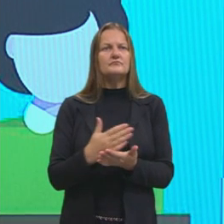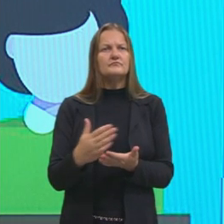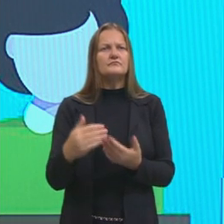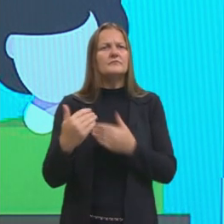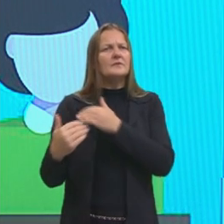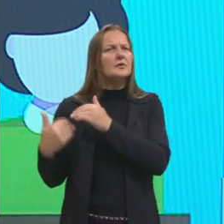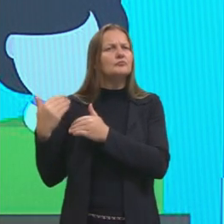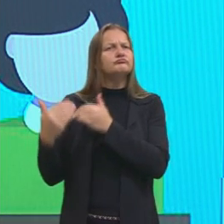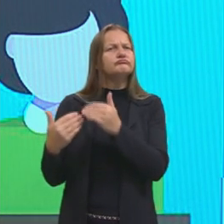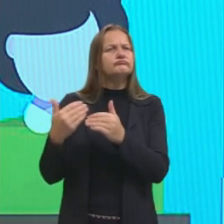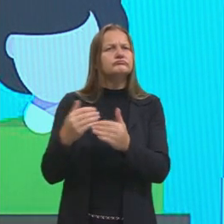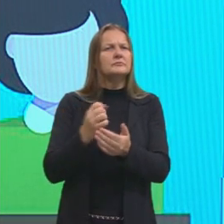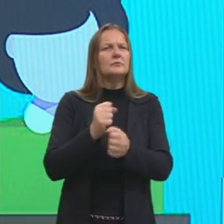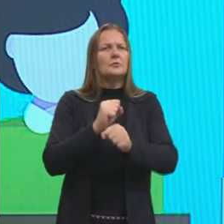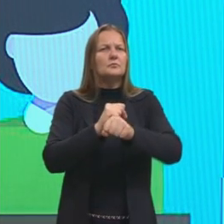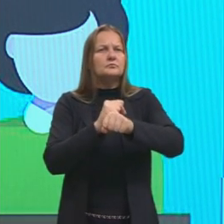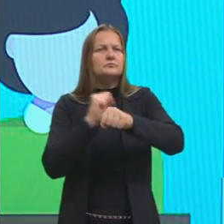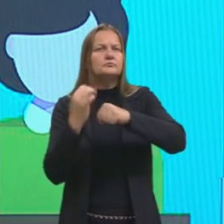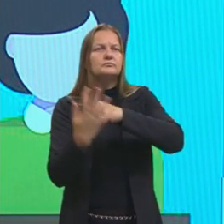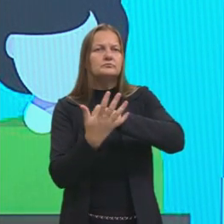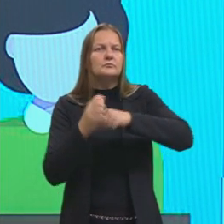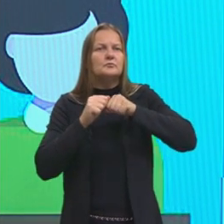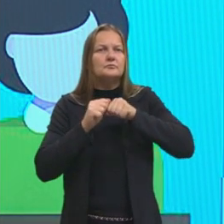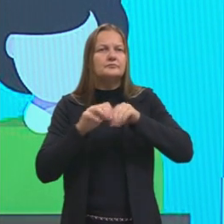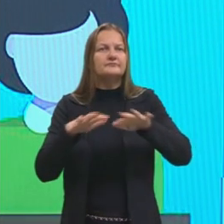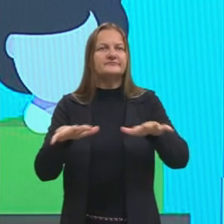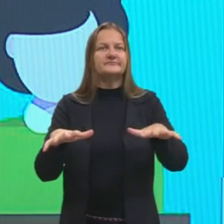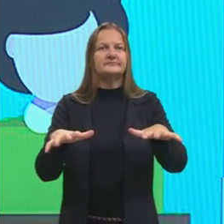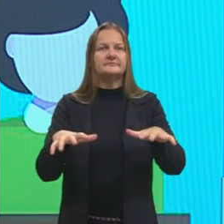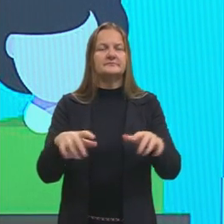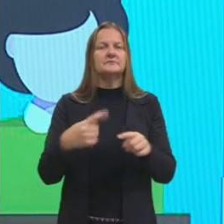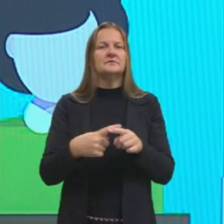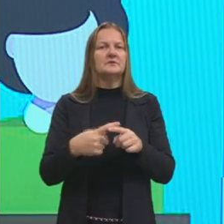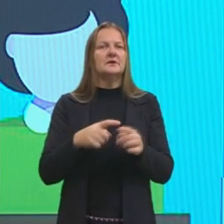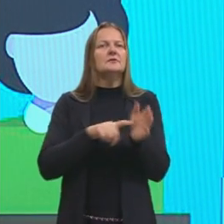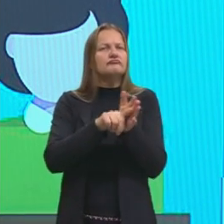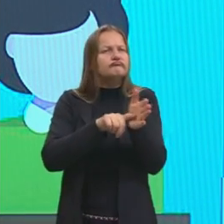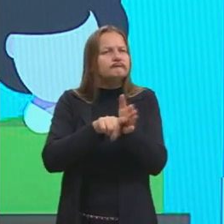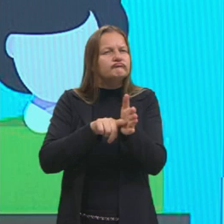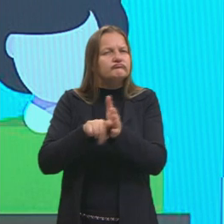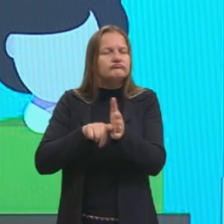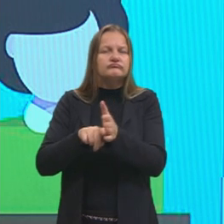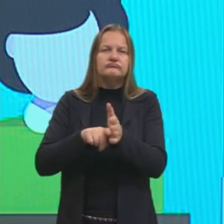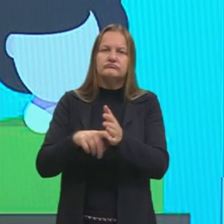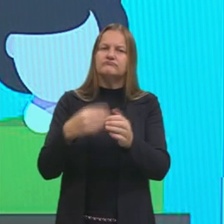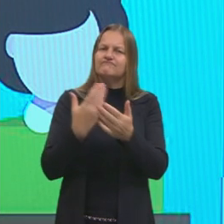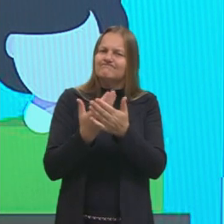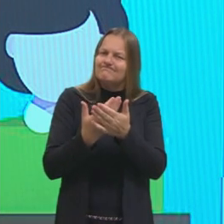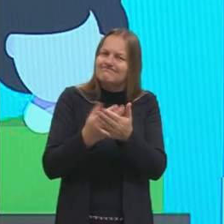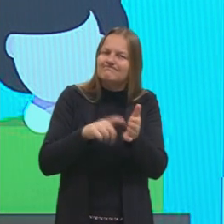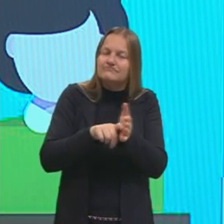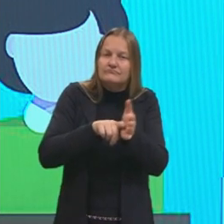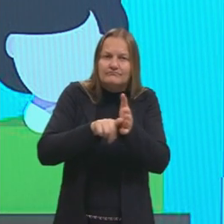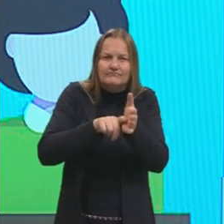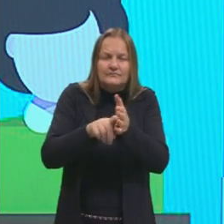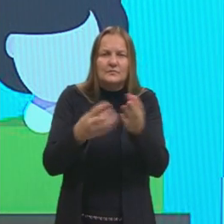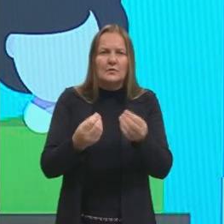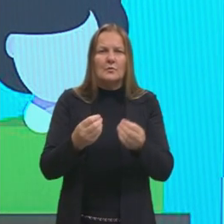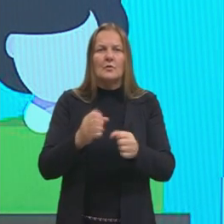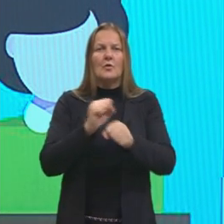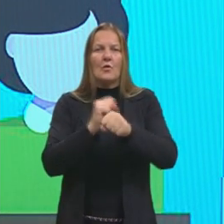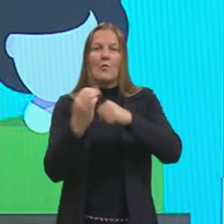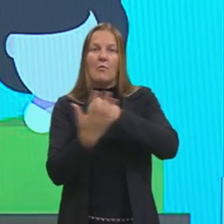por uma questão de pandemia, porque a pandemia ainda não acabou, e a gente tem estudos sendo feitos sobre o Covid,